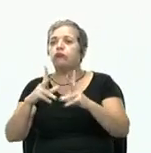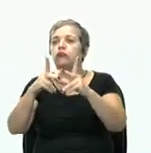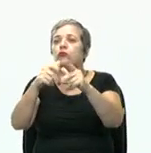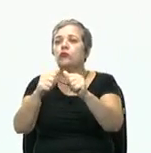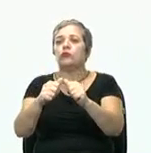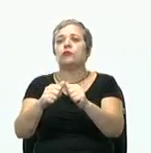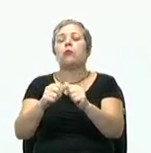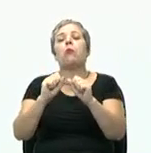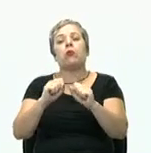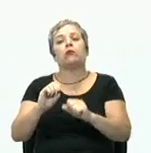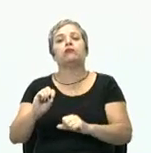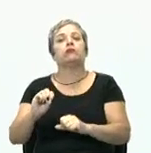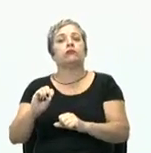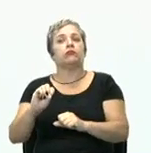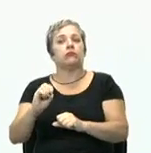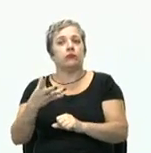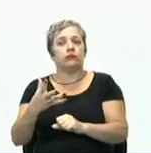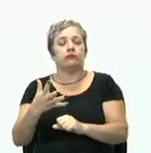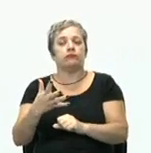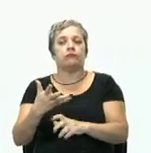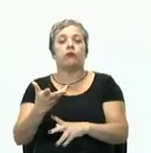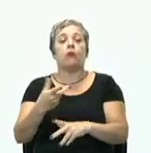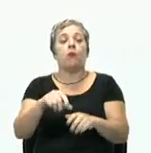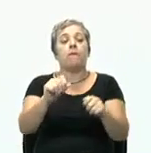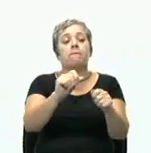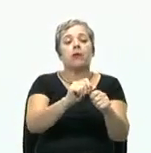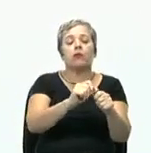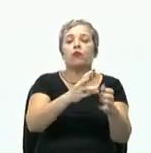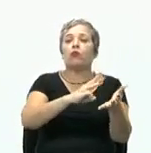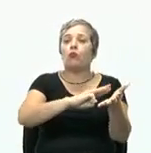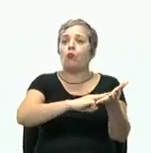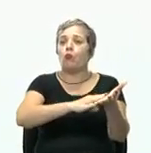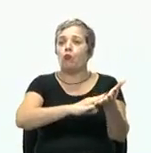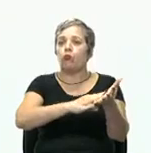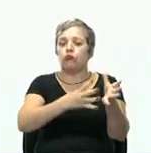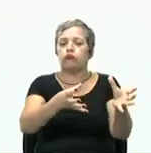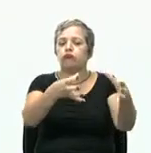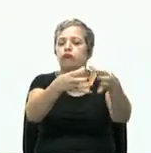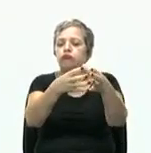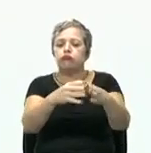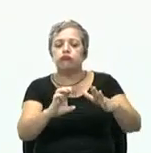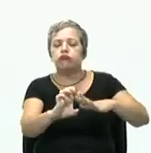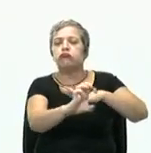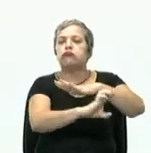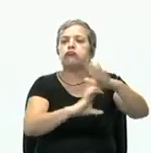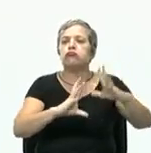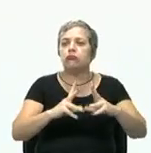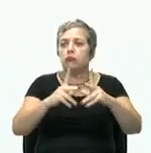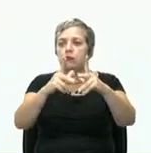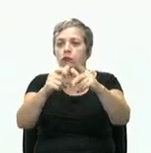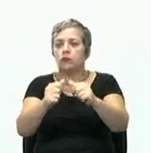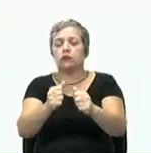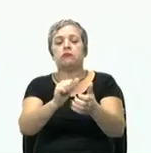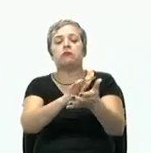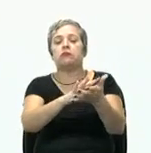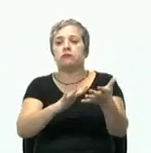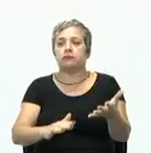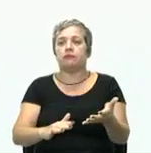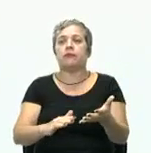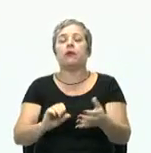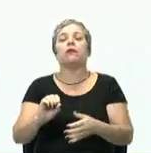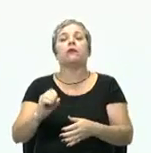é previsível. Todos os comportamentos dos membros, todas as funções, todas as atividades